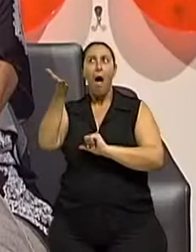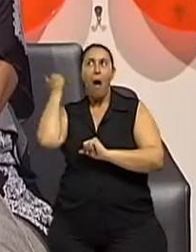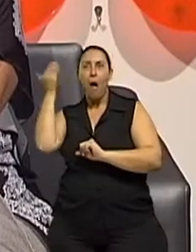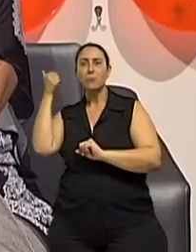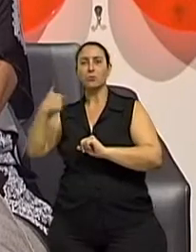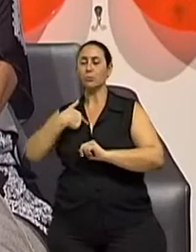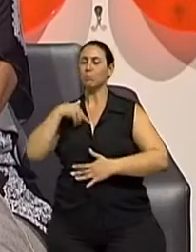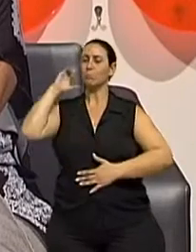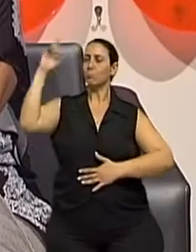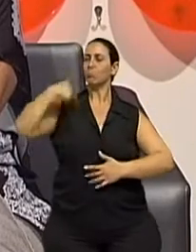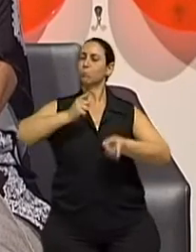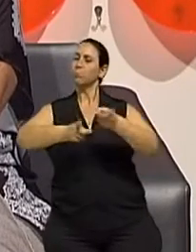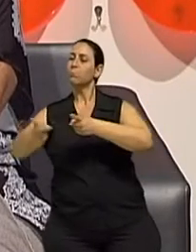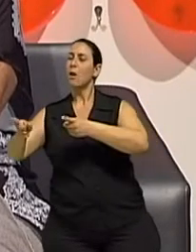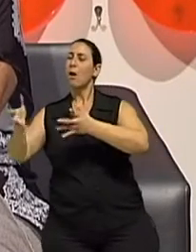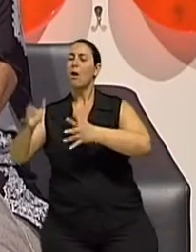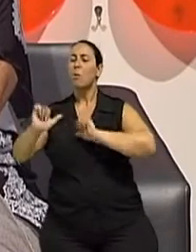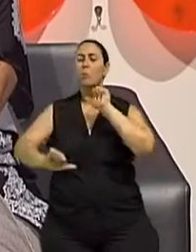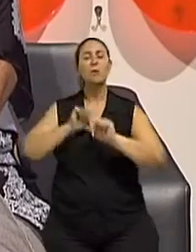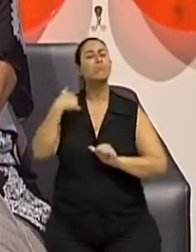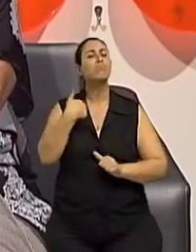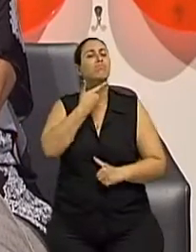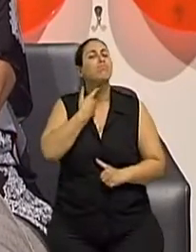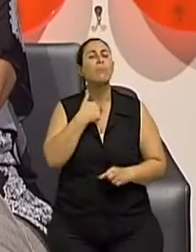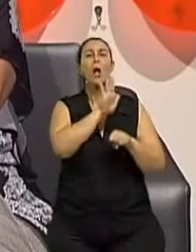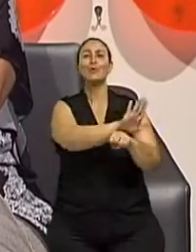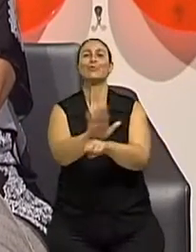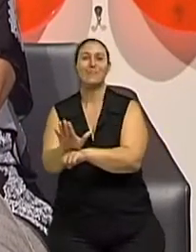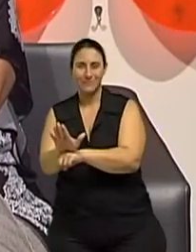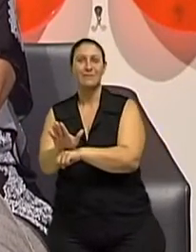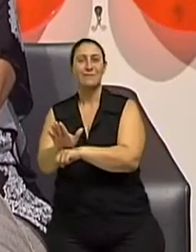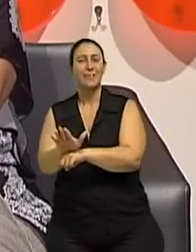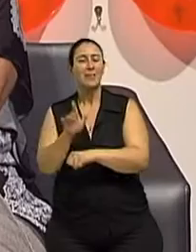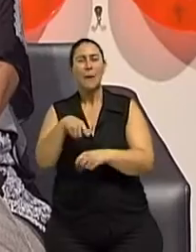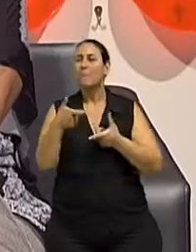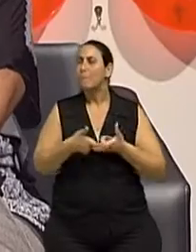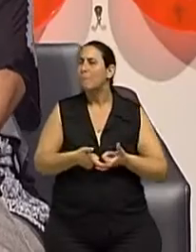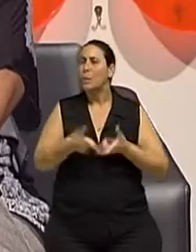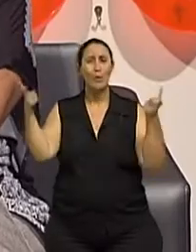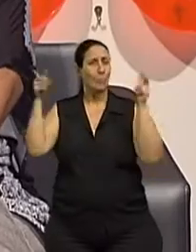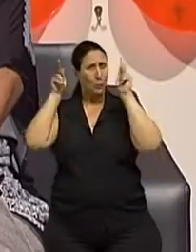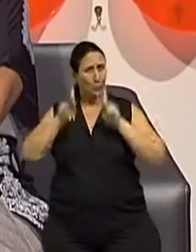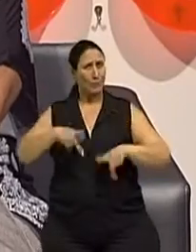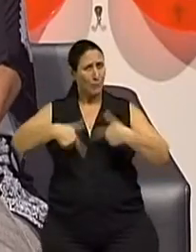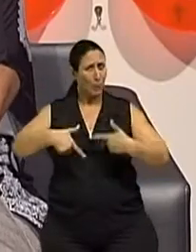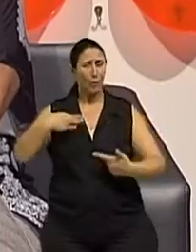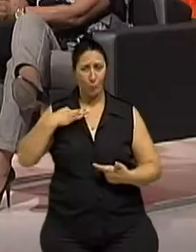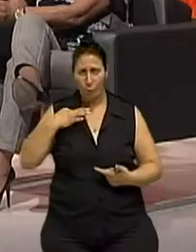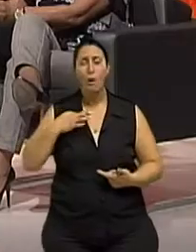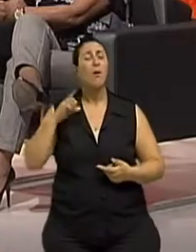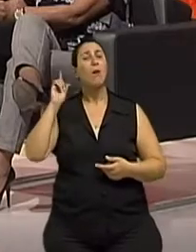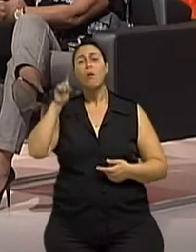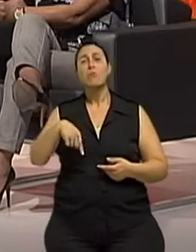gente vê, muitas instituições que trabalham com voluntários, acho que a maioria delas, com certeza, faz um trabalho com quem